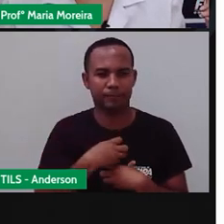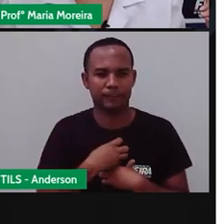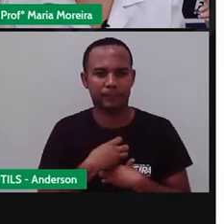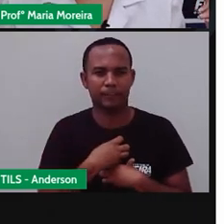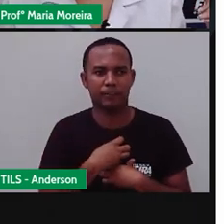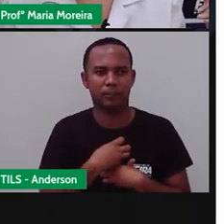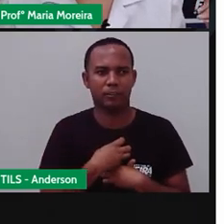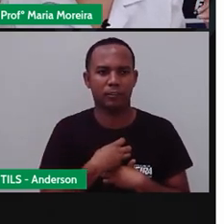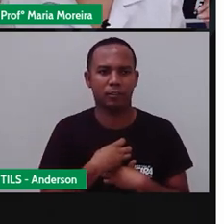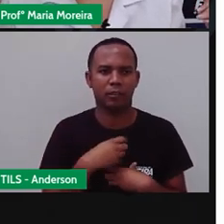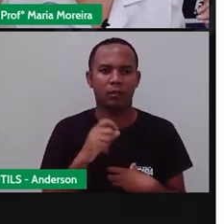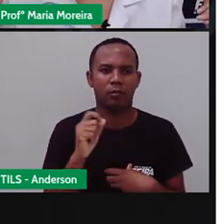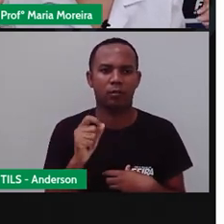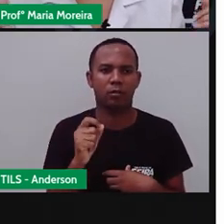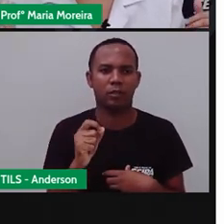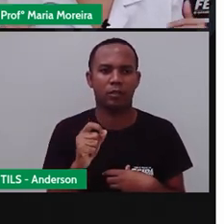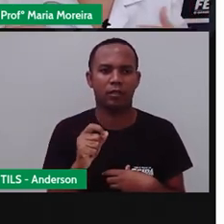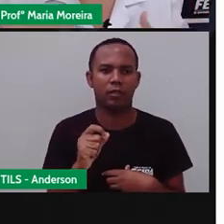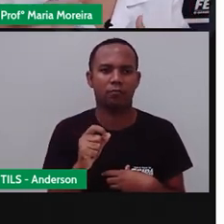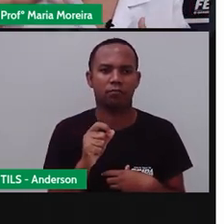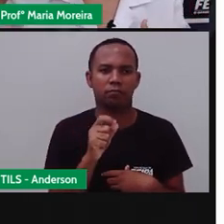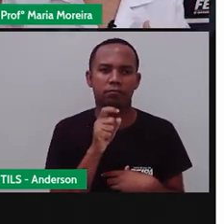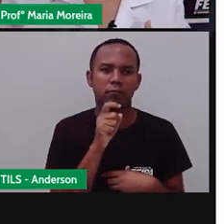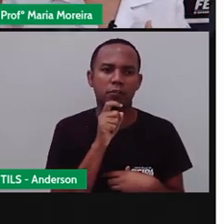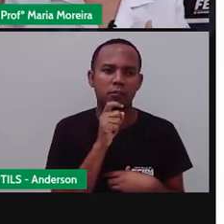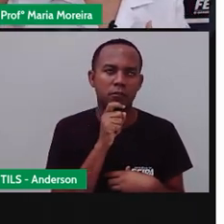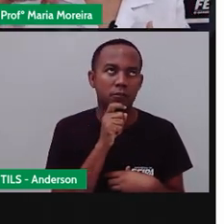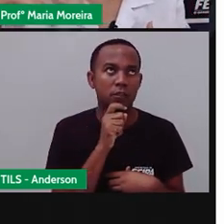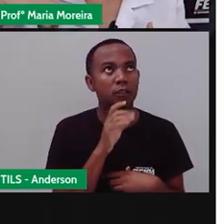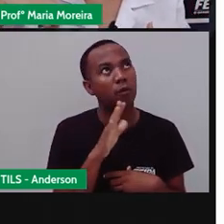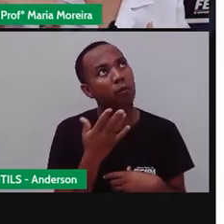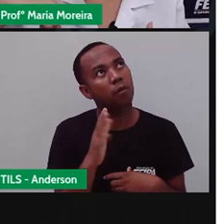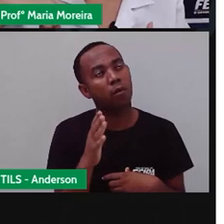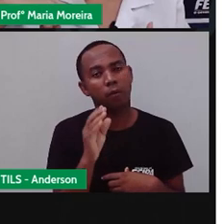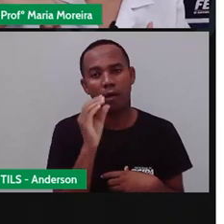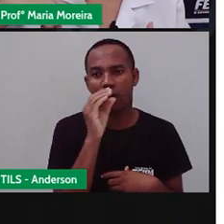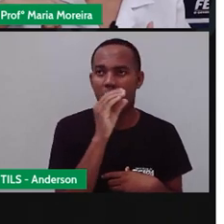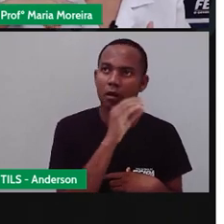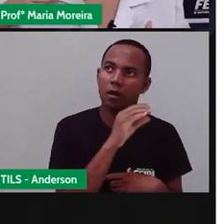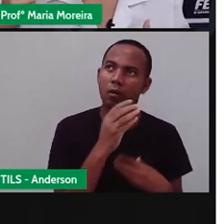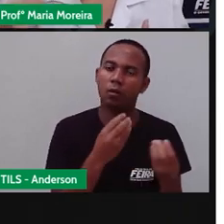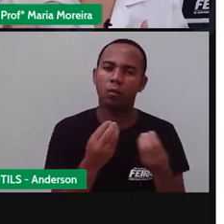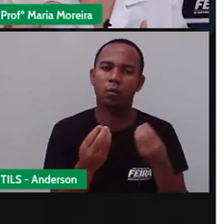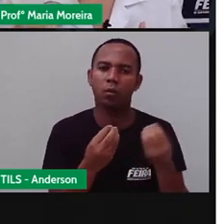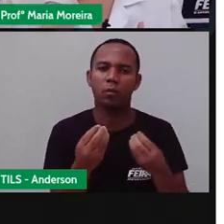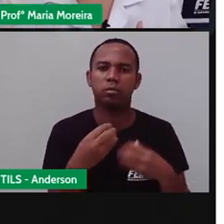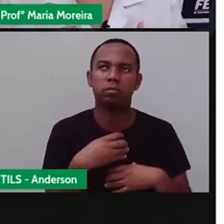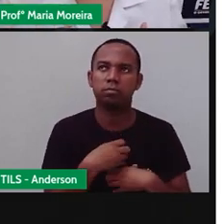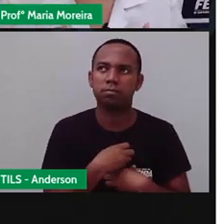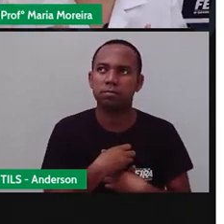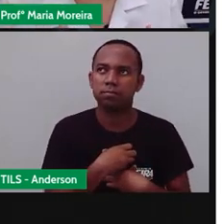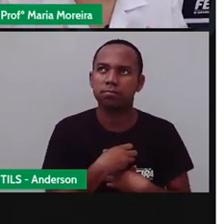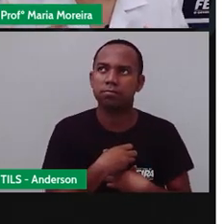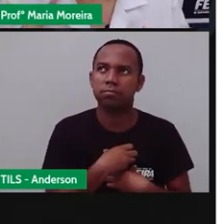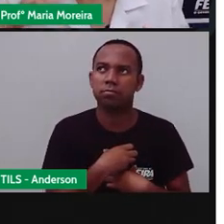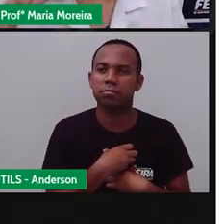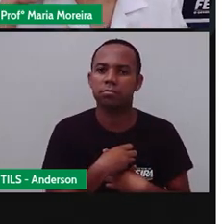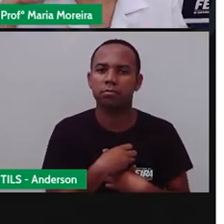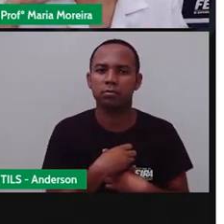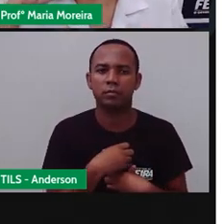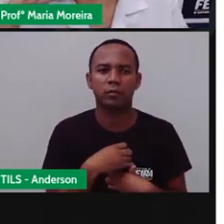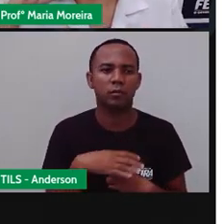temperatura. A temperatura está alta ou baixa? Pronto. A gente iria fazer o quê?